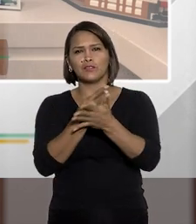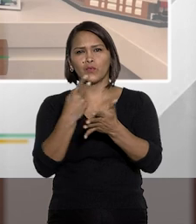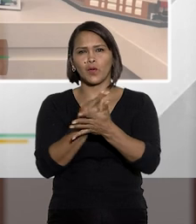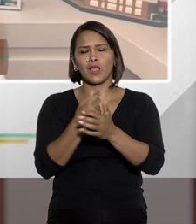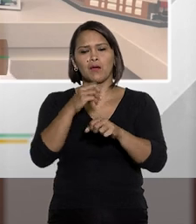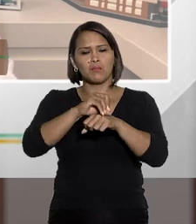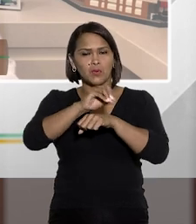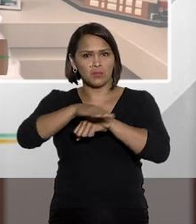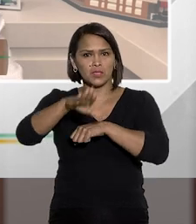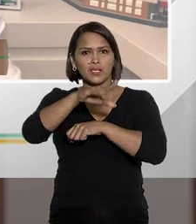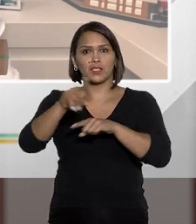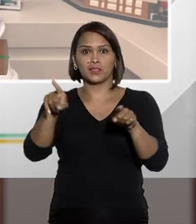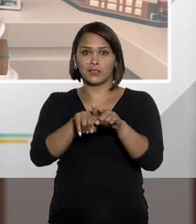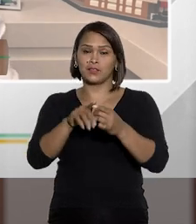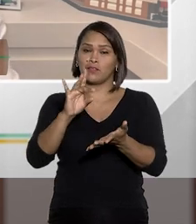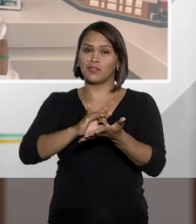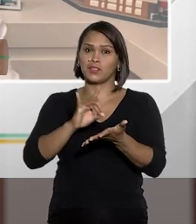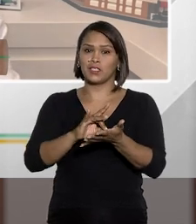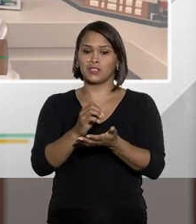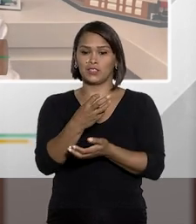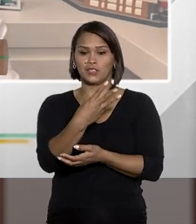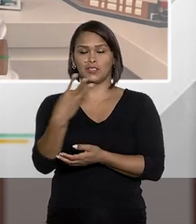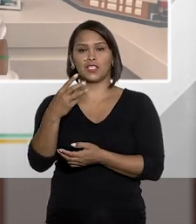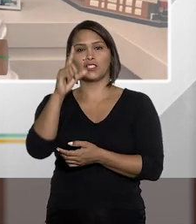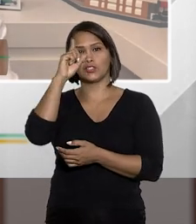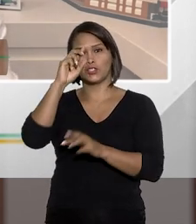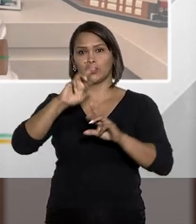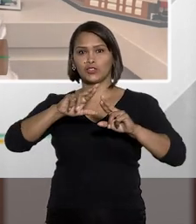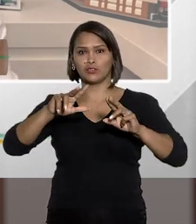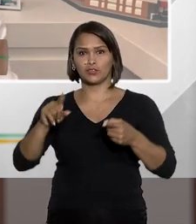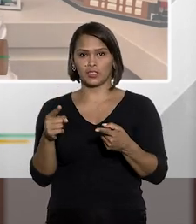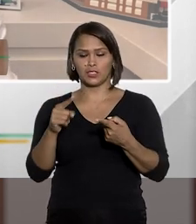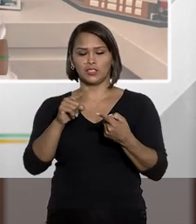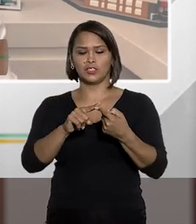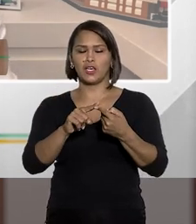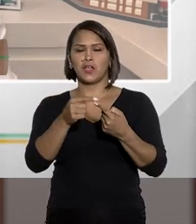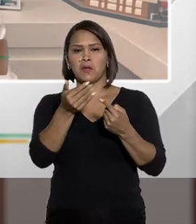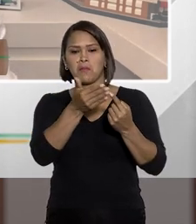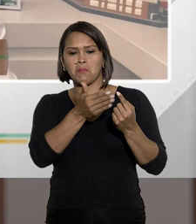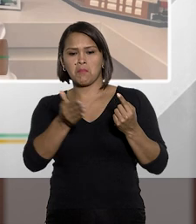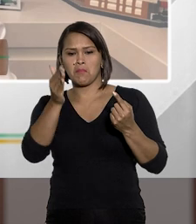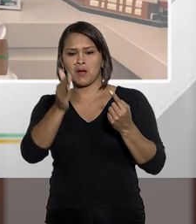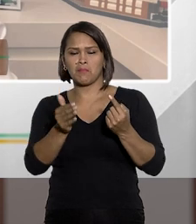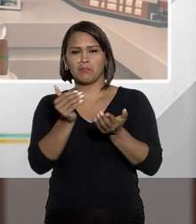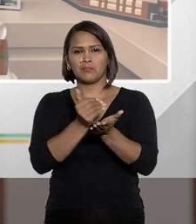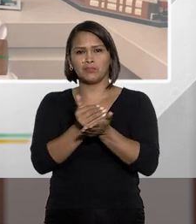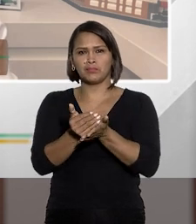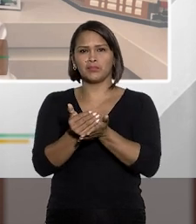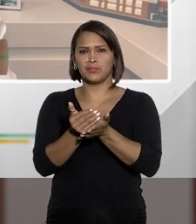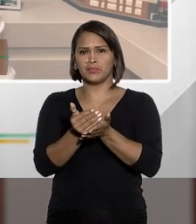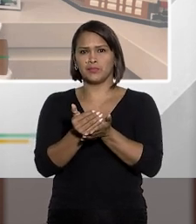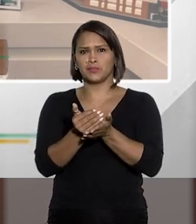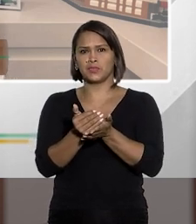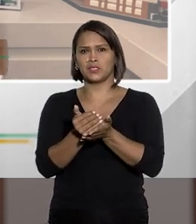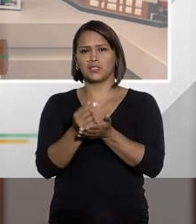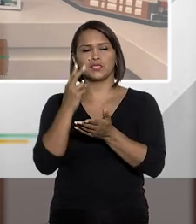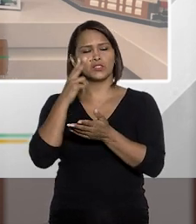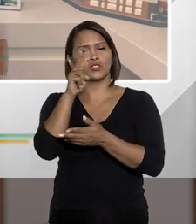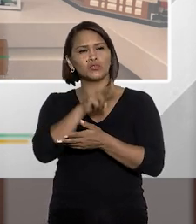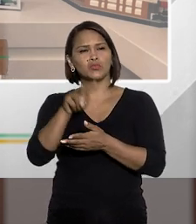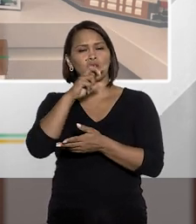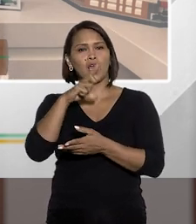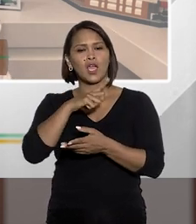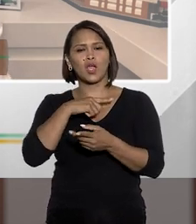houve um erro aqui na publicação, então, na verdade, você tem três datas diversas, tem uma parte aí que começa a,